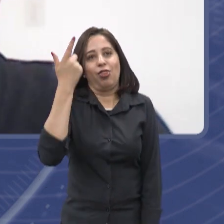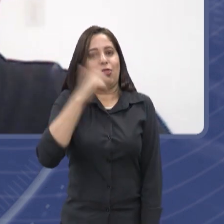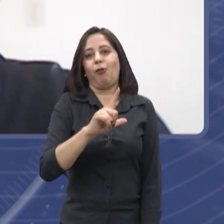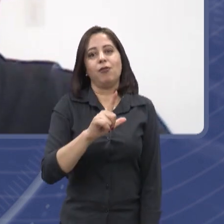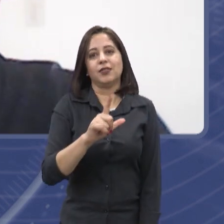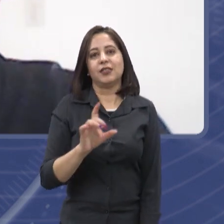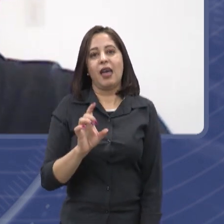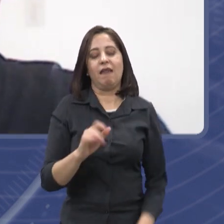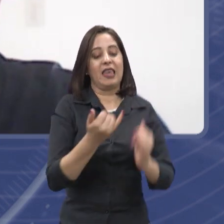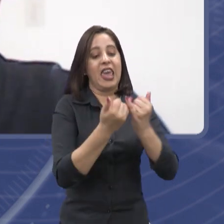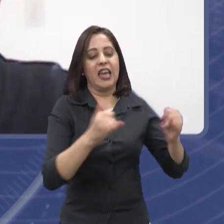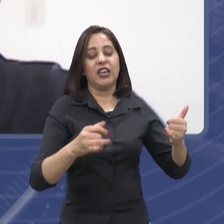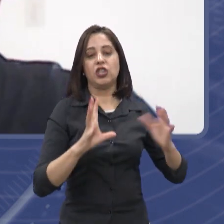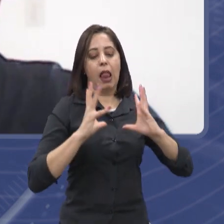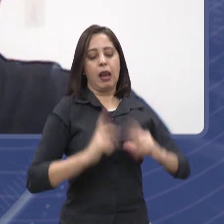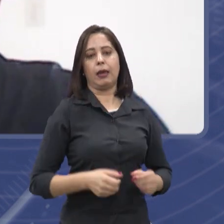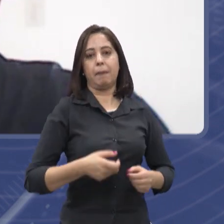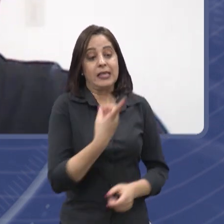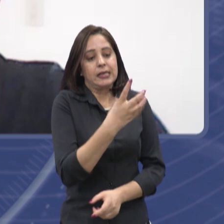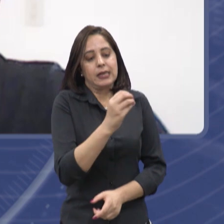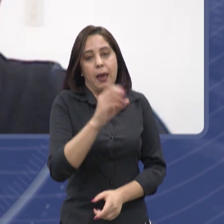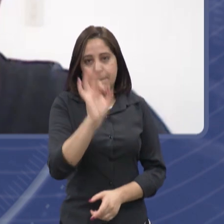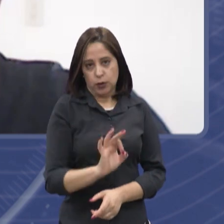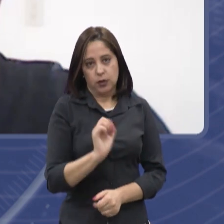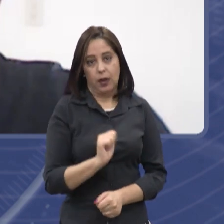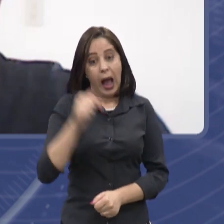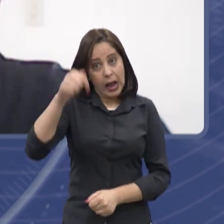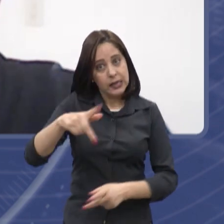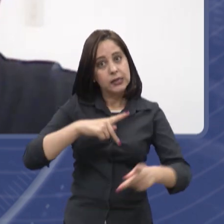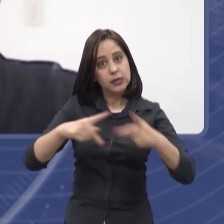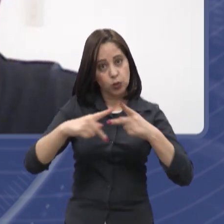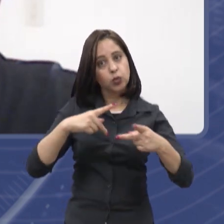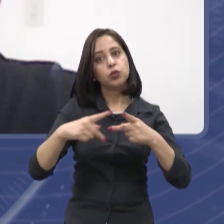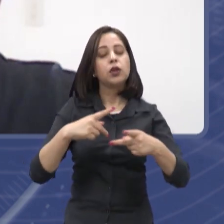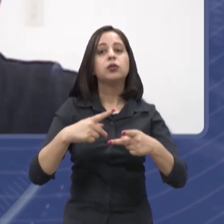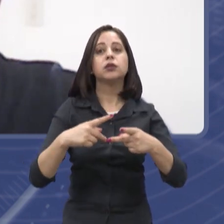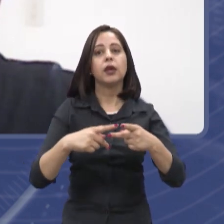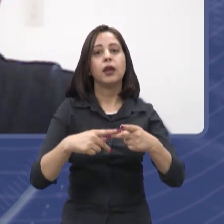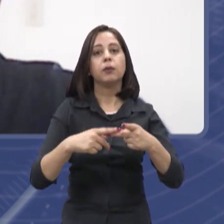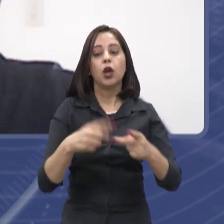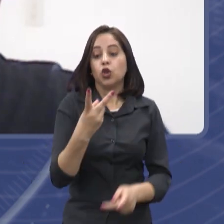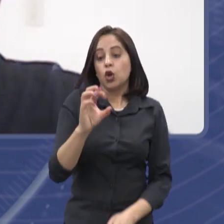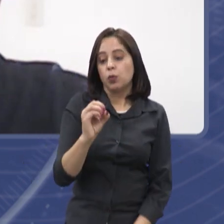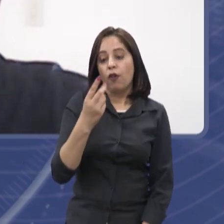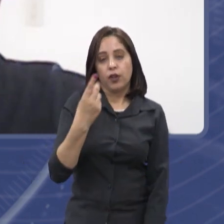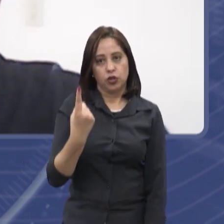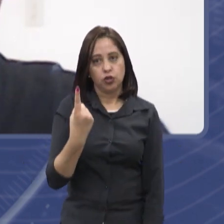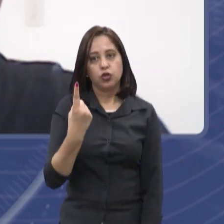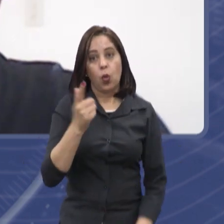renováveis. Aqui em São José dos Campos, inclusive, em 2021, foi